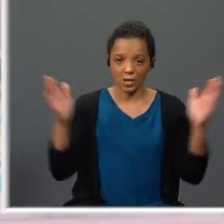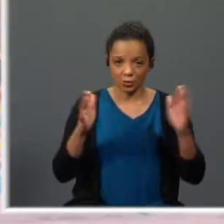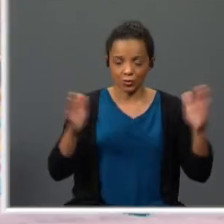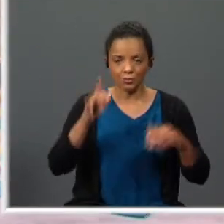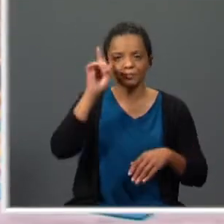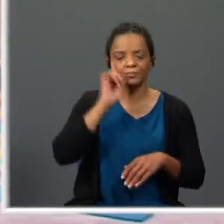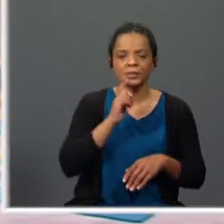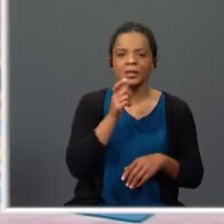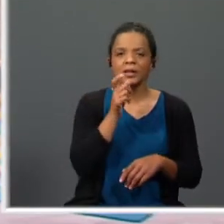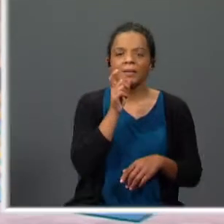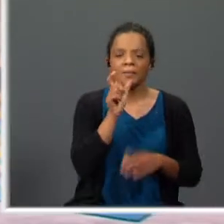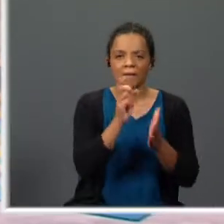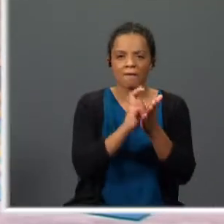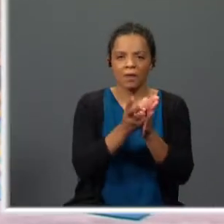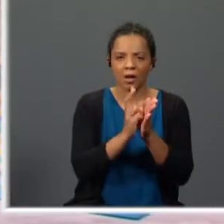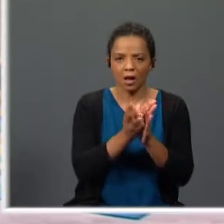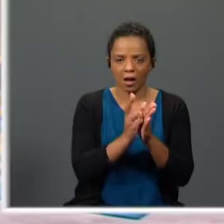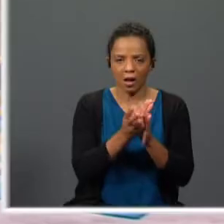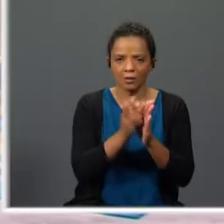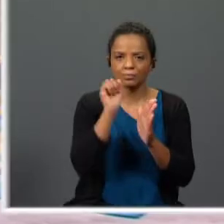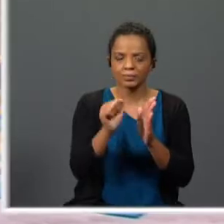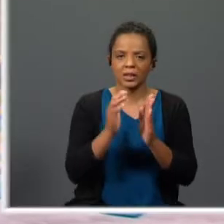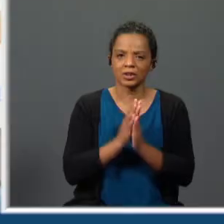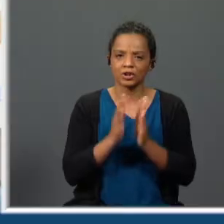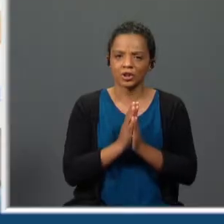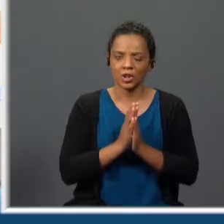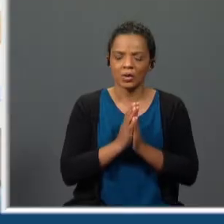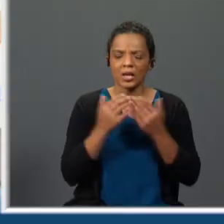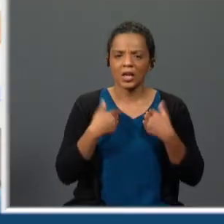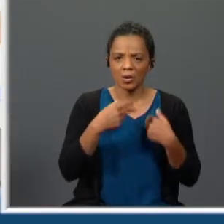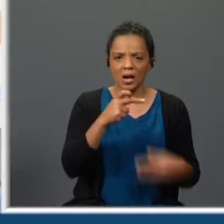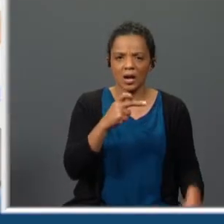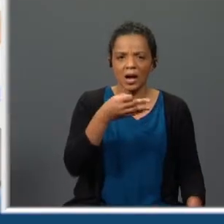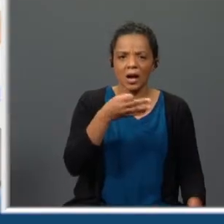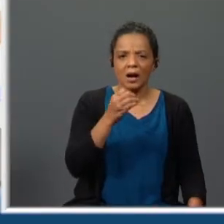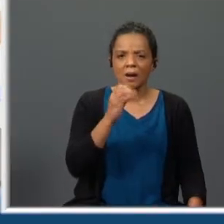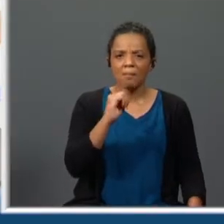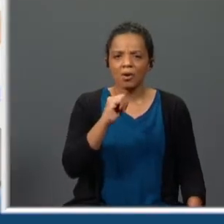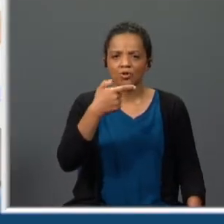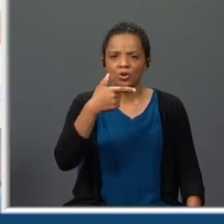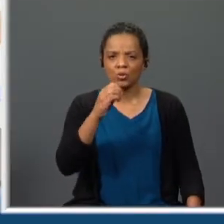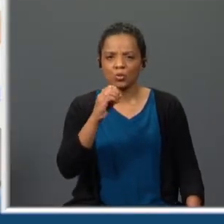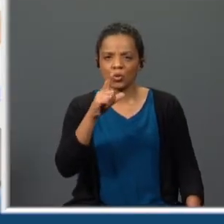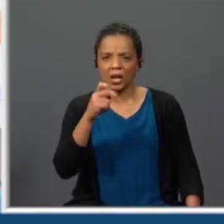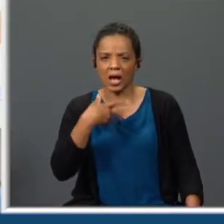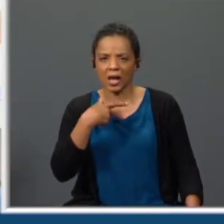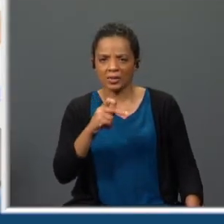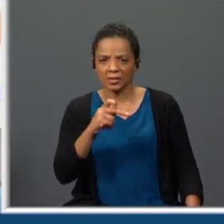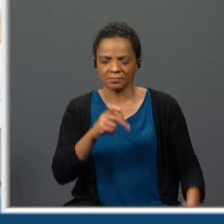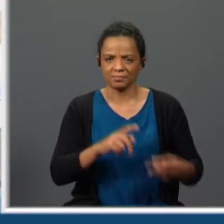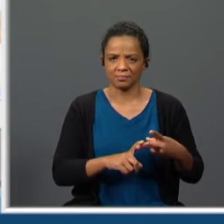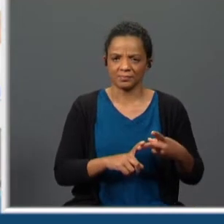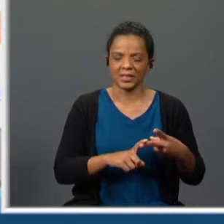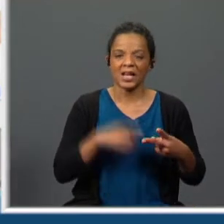usar vocabulário do campo lexical da religião sou apostolada como os apóstolos angelada como os